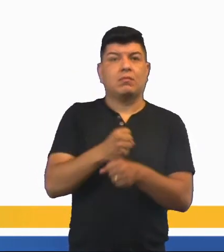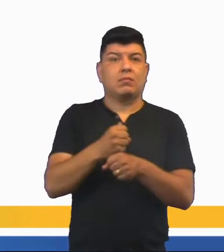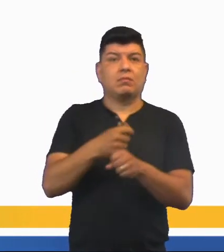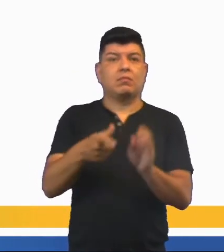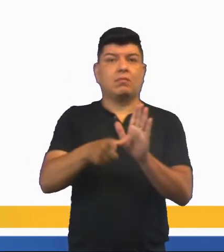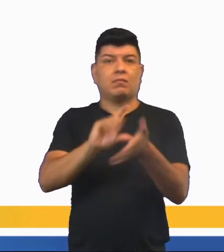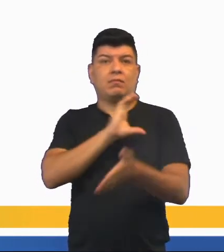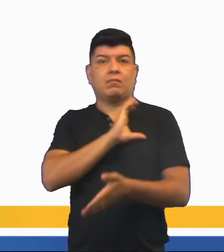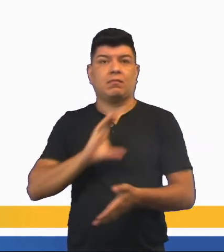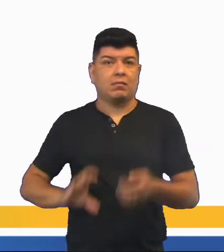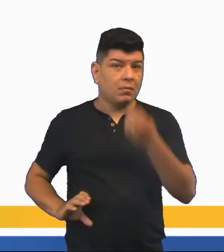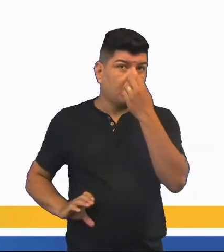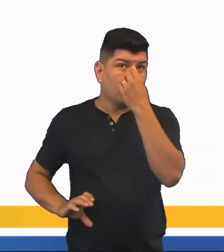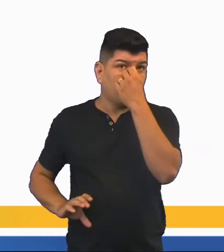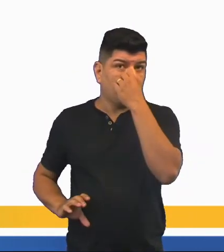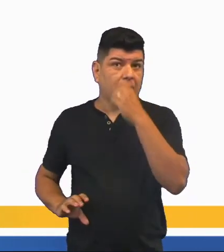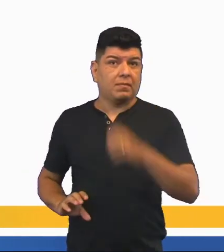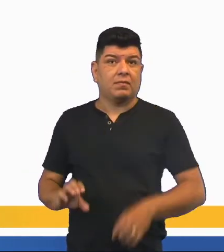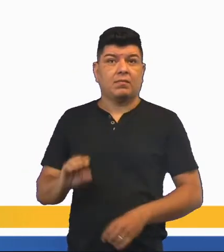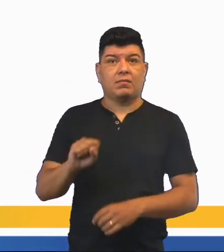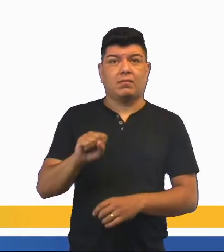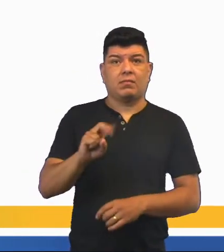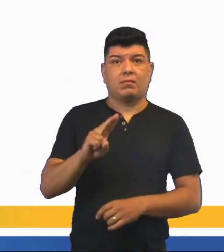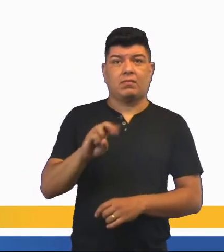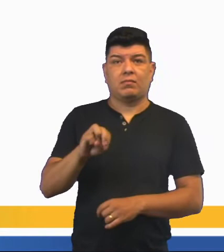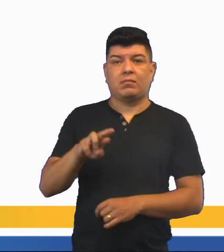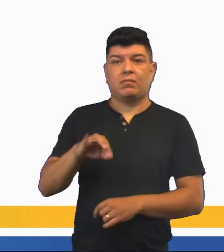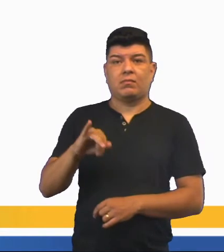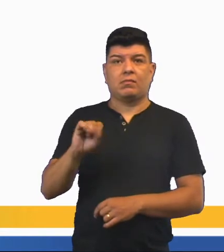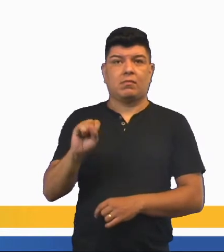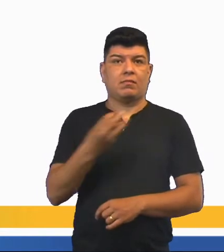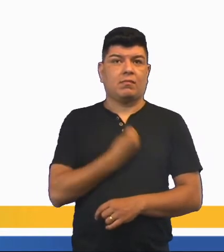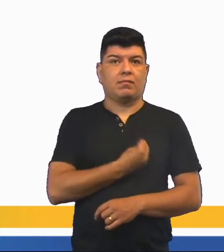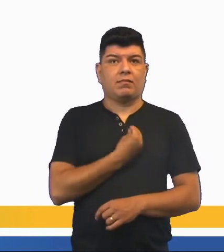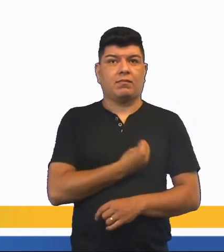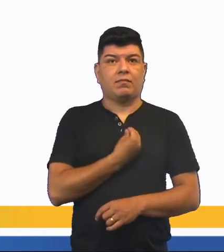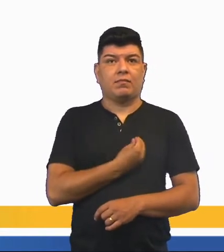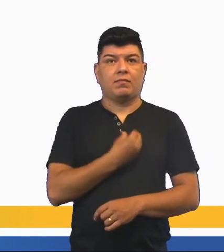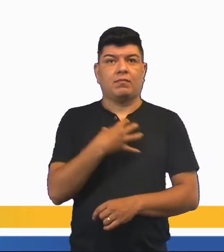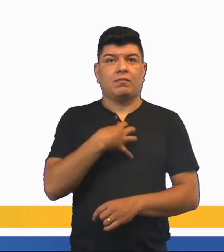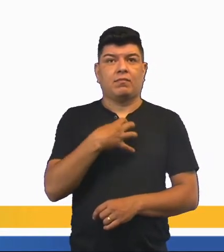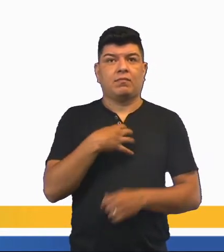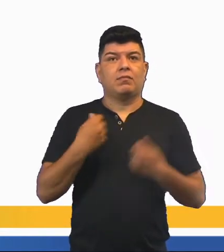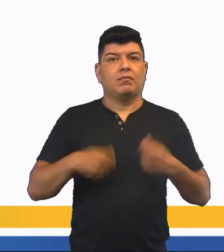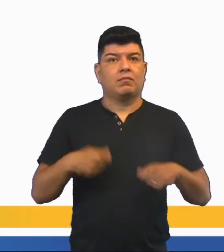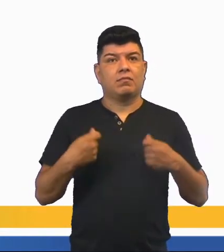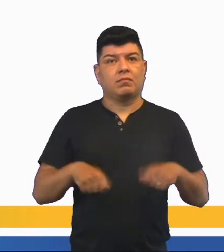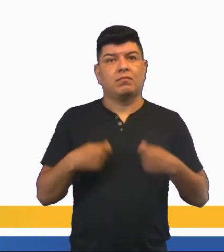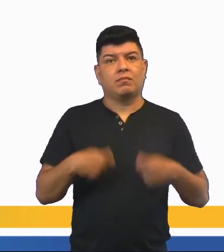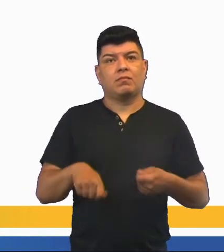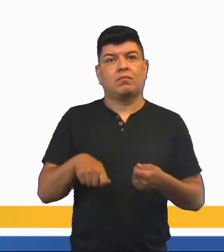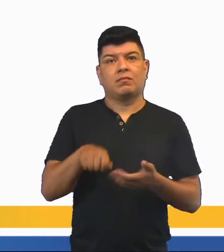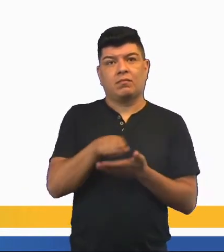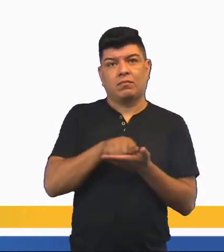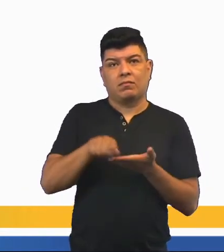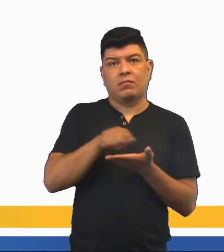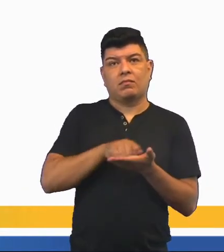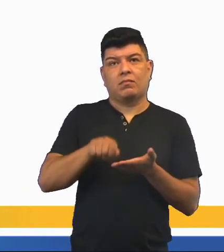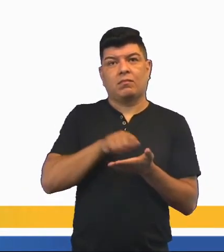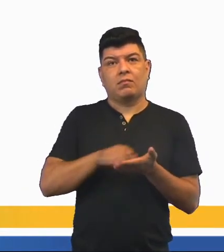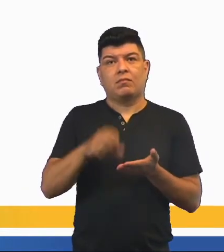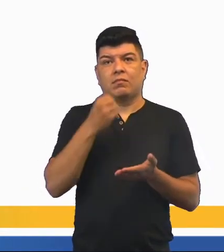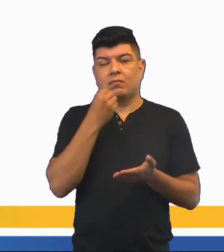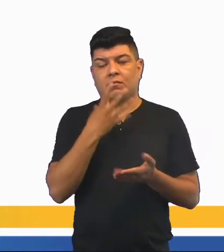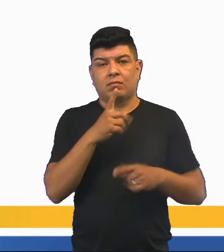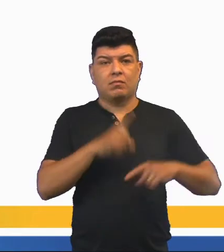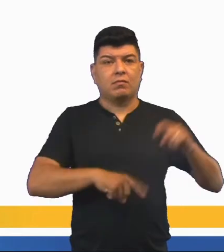de Cristo, os sumérios habitavam esta região e sentiram a necessidade de registrar os